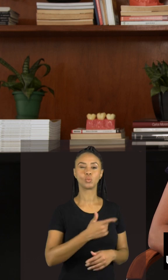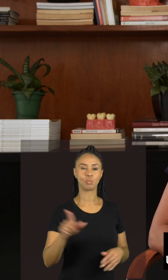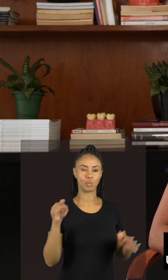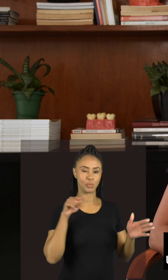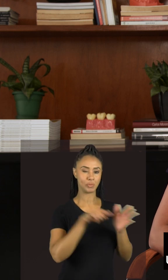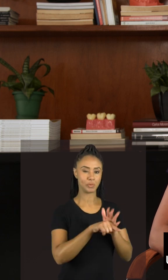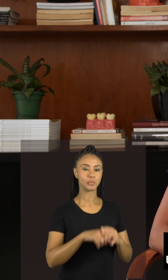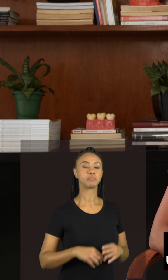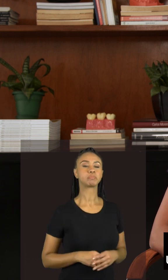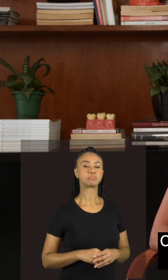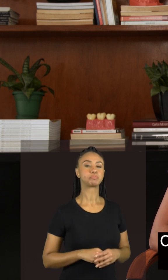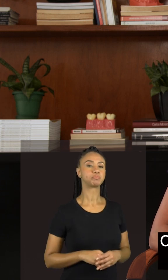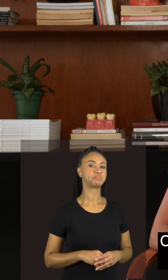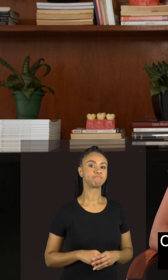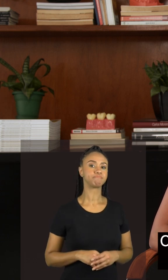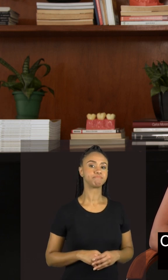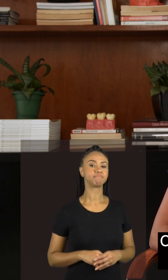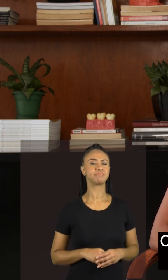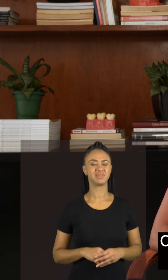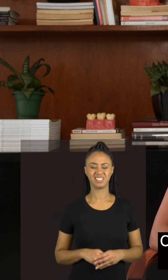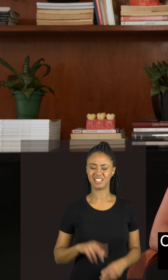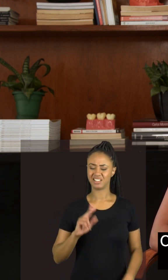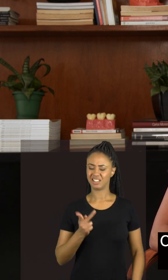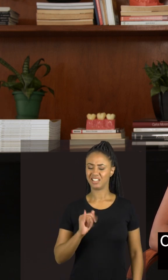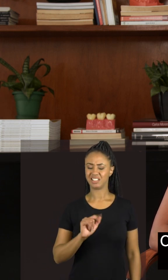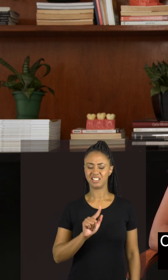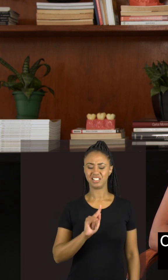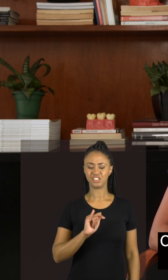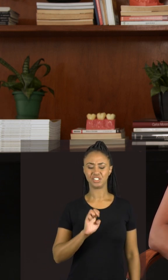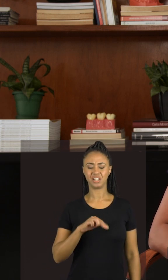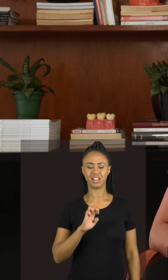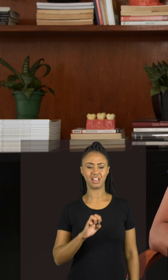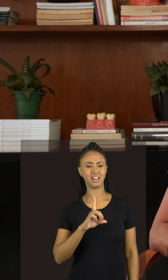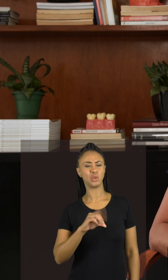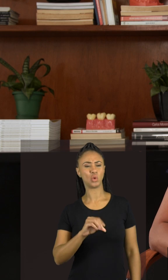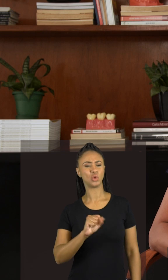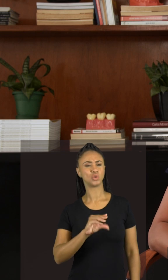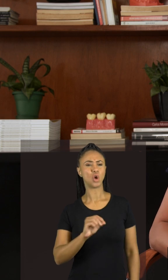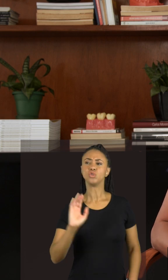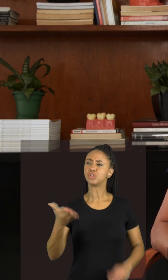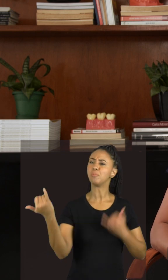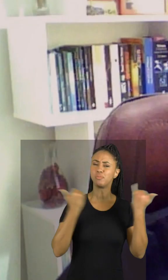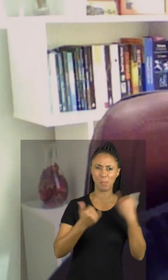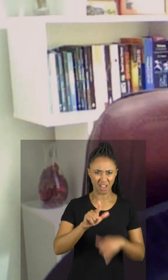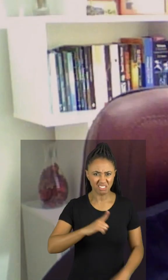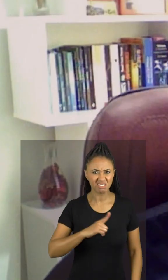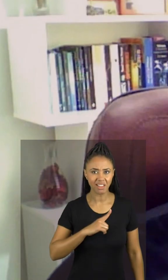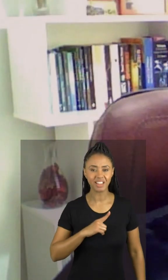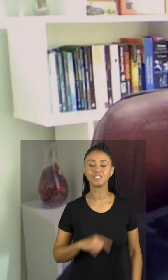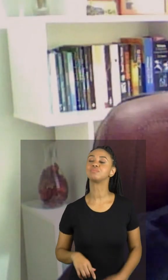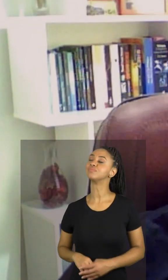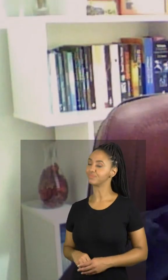outra pergunta para você, o que é a tal da higiene do sono que todo mundo fala? Isso existe mesmo? É por aí? A